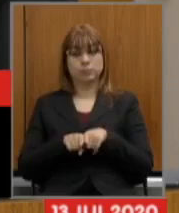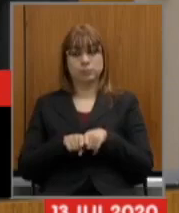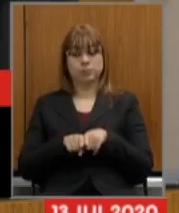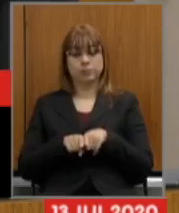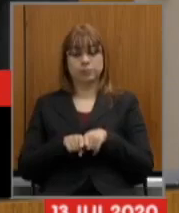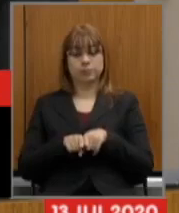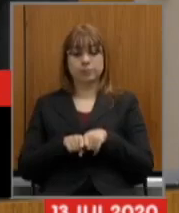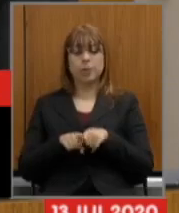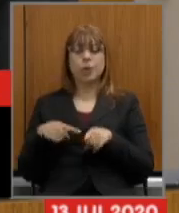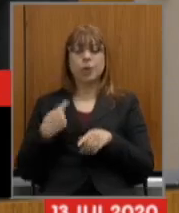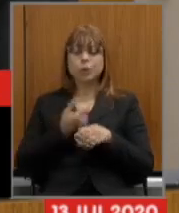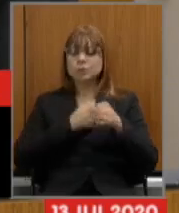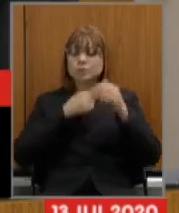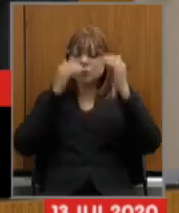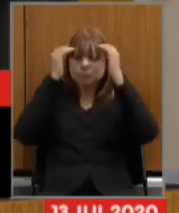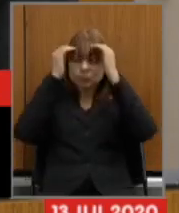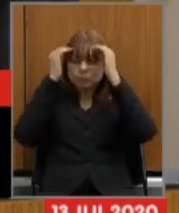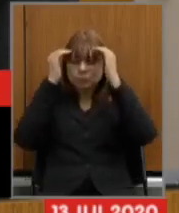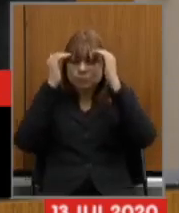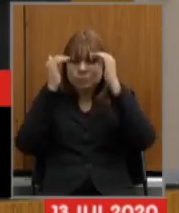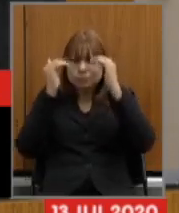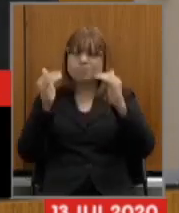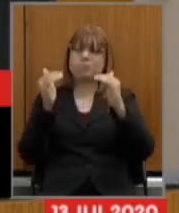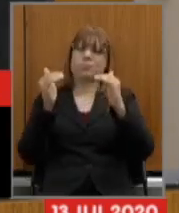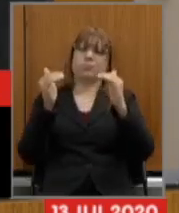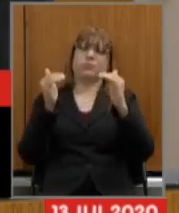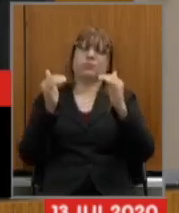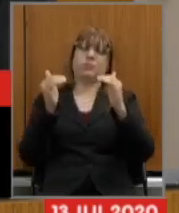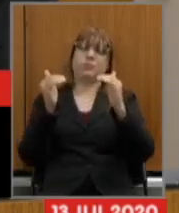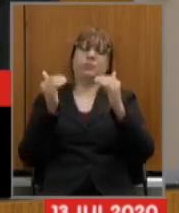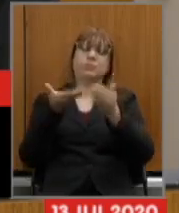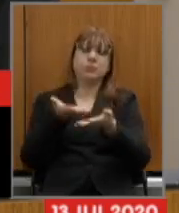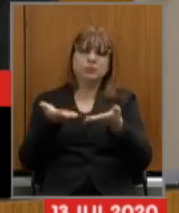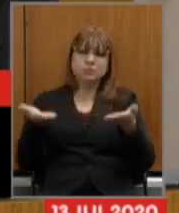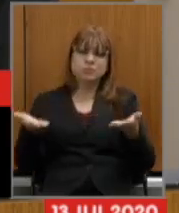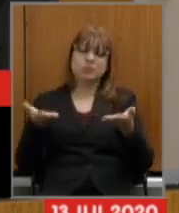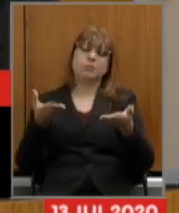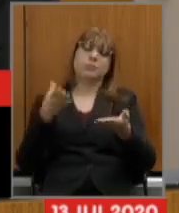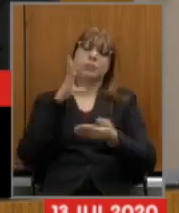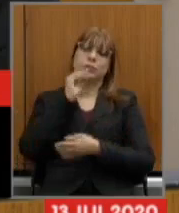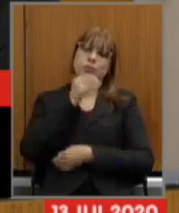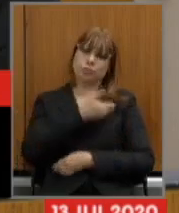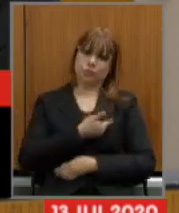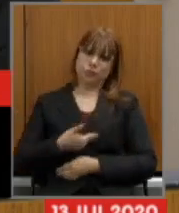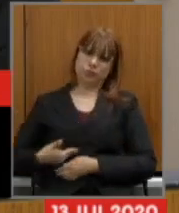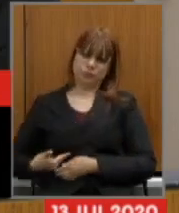respeito e consideração ao servidor público